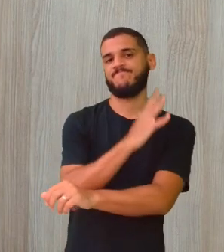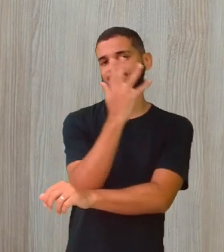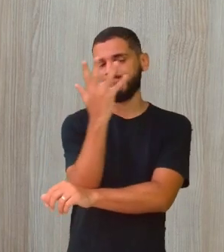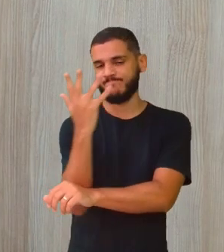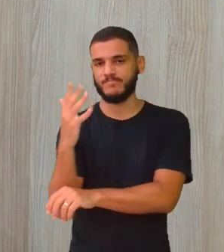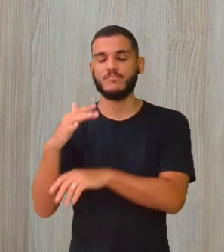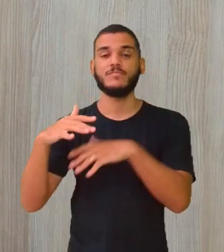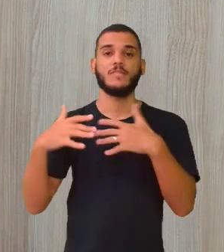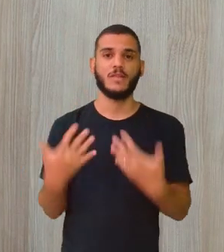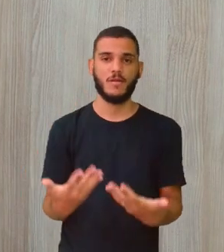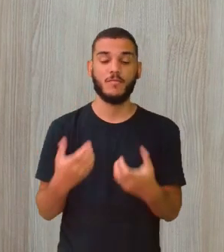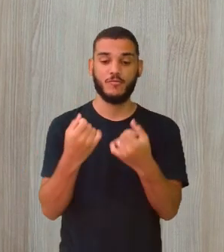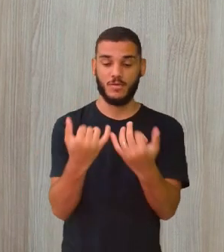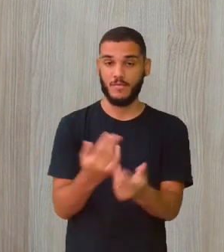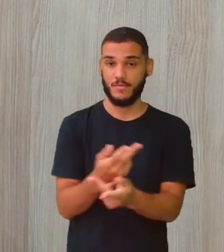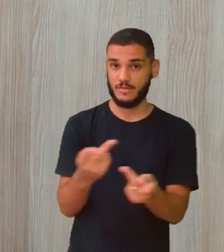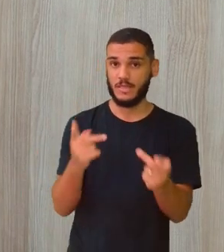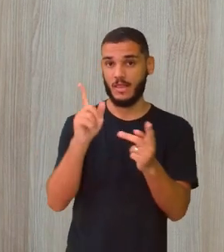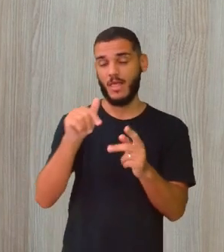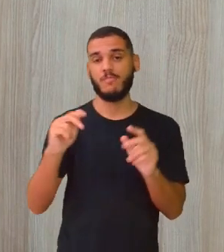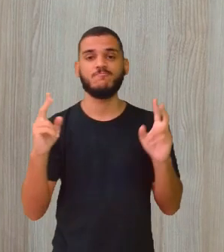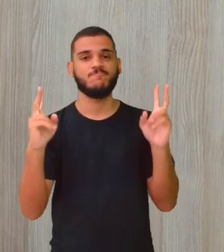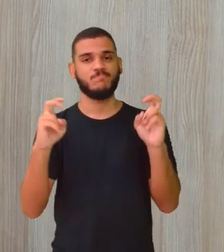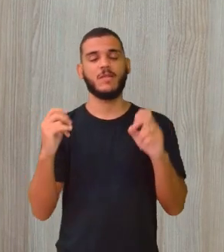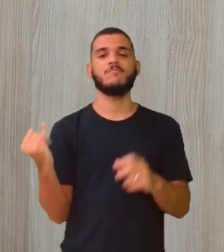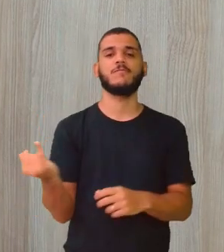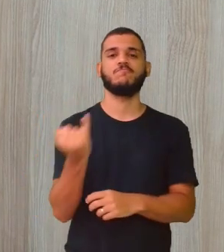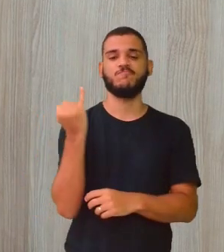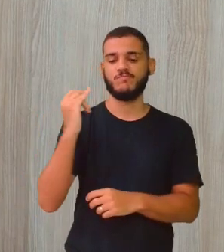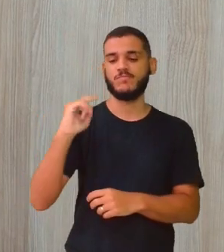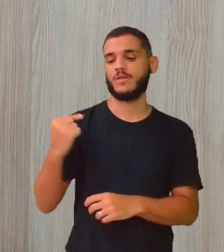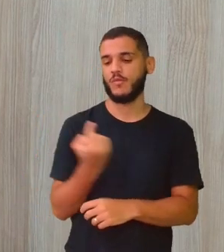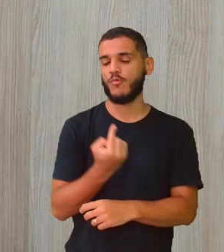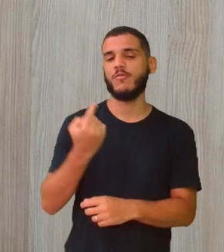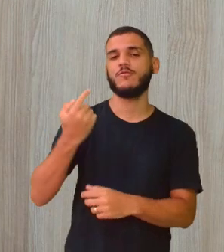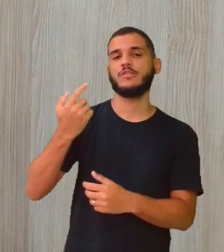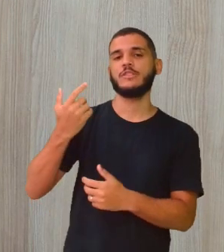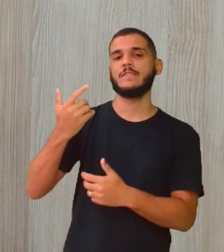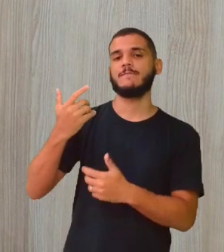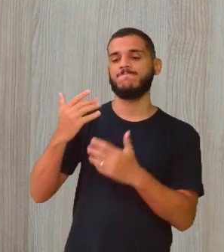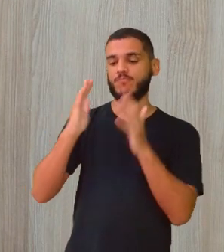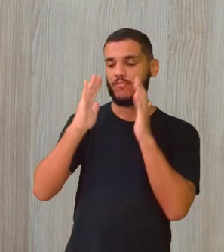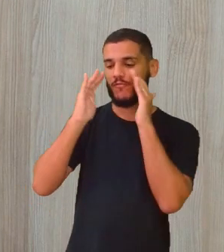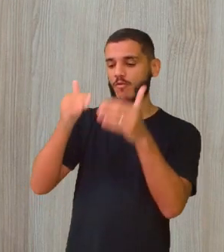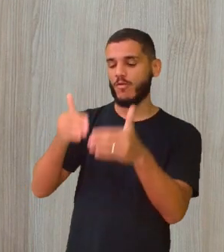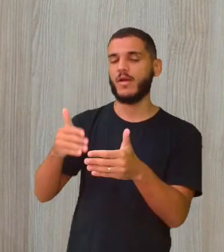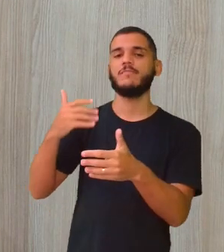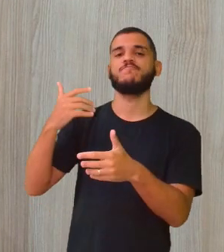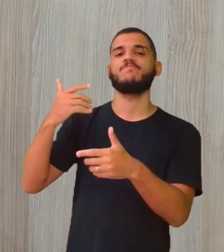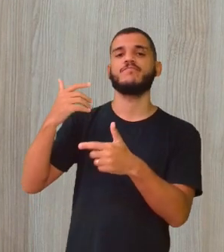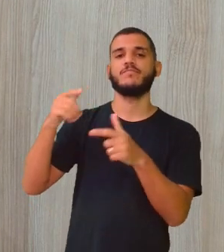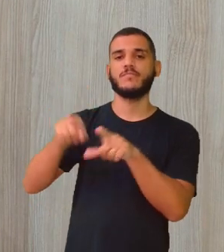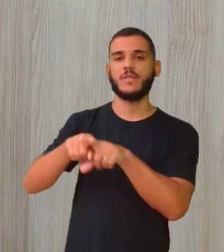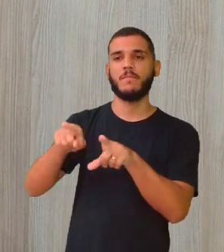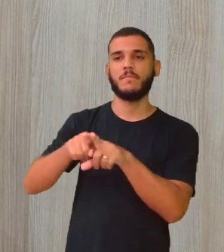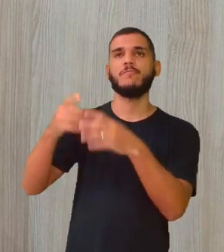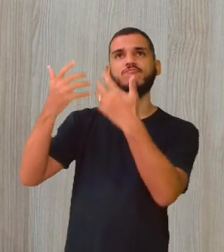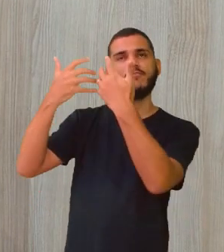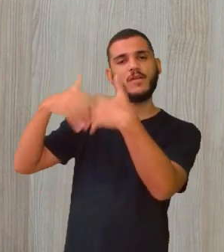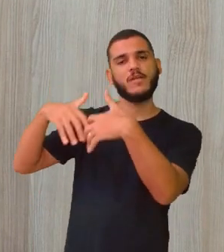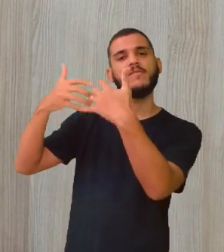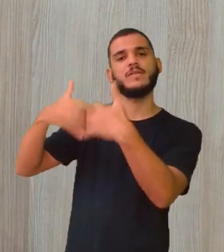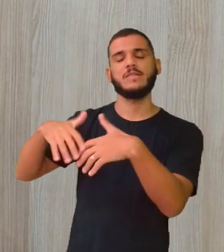verdade, então, é um tema muito importante da gente trabalhar, da gente refletir, né? E a gente sempre fala isso nas aulas de